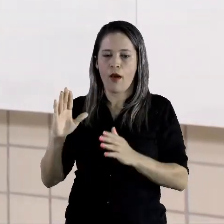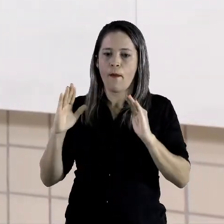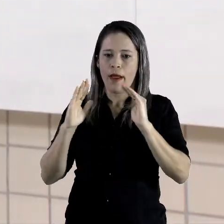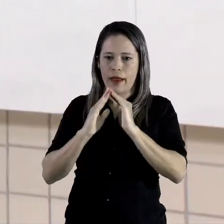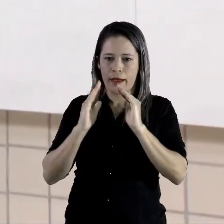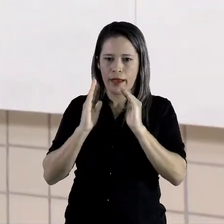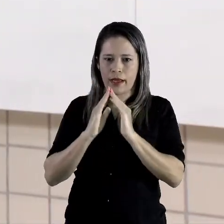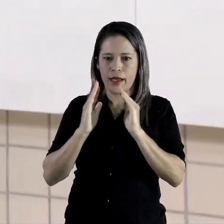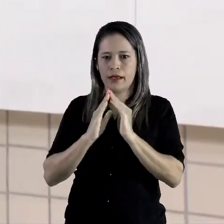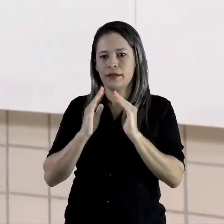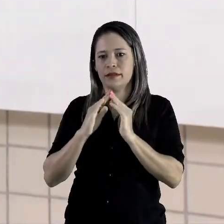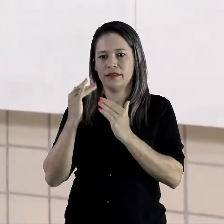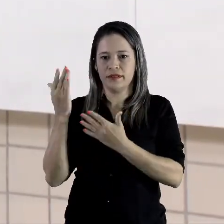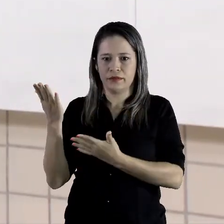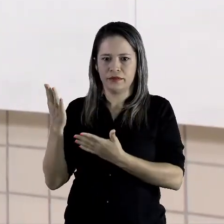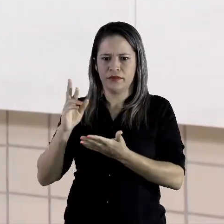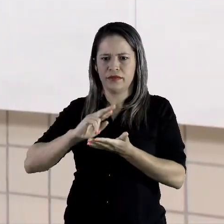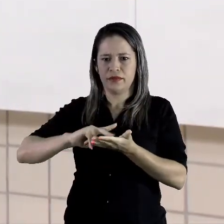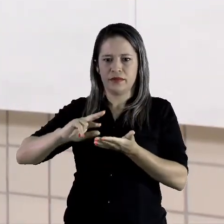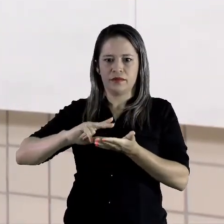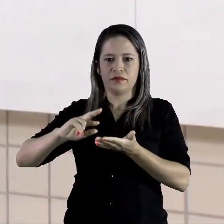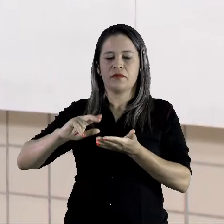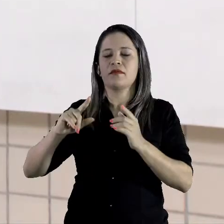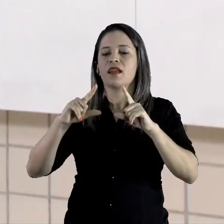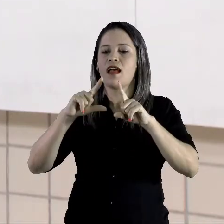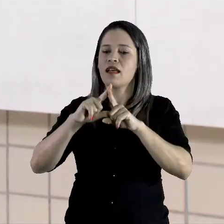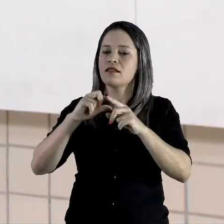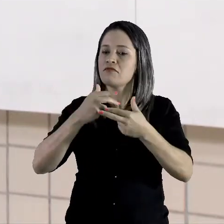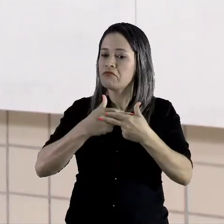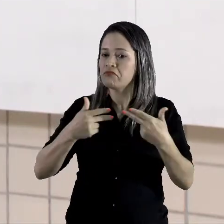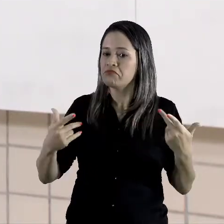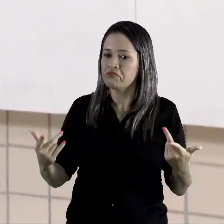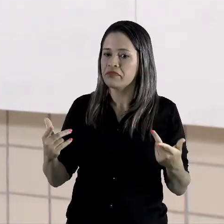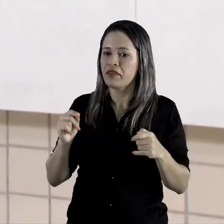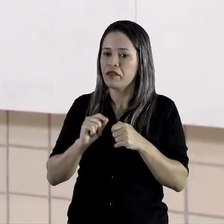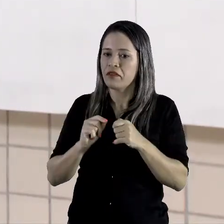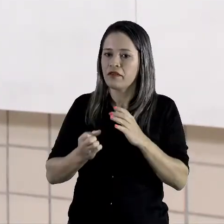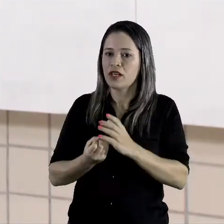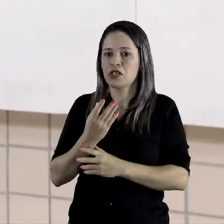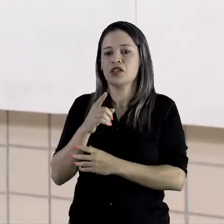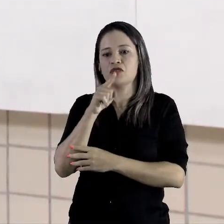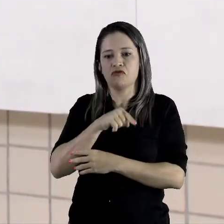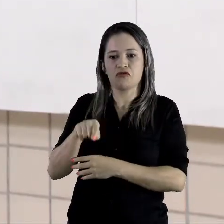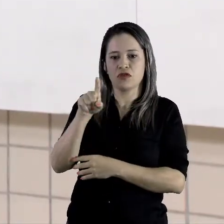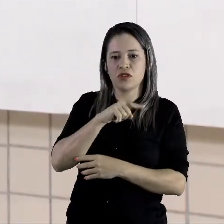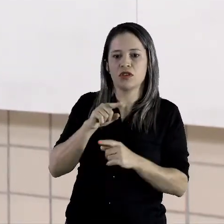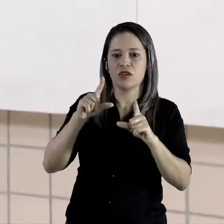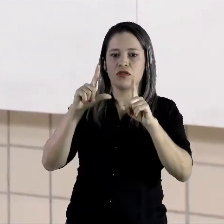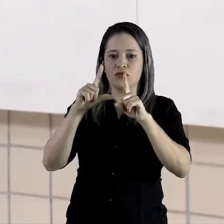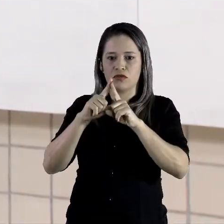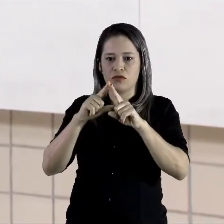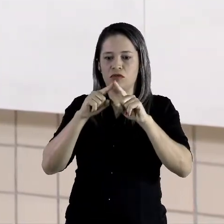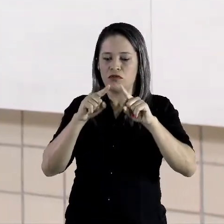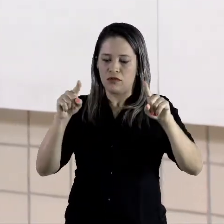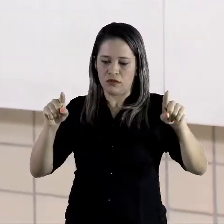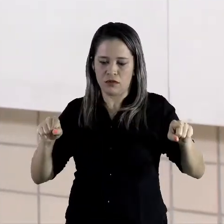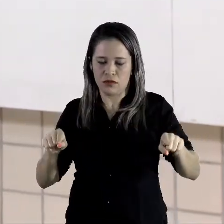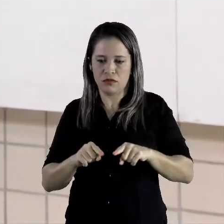foram feitas com várias figuras geométricas. Círculo, triângulo, retângulo,